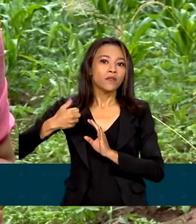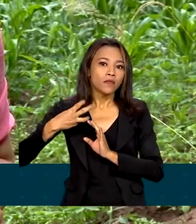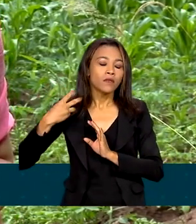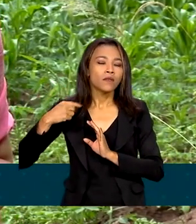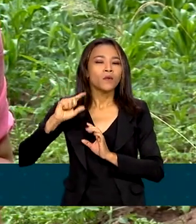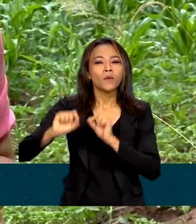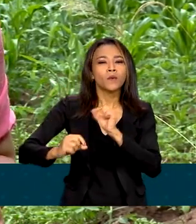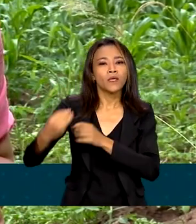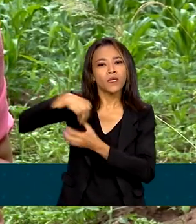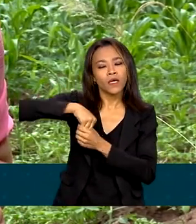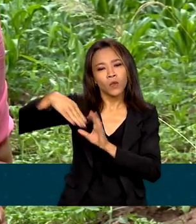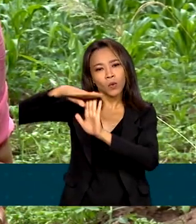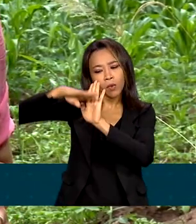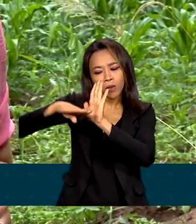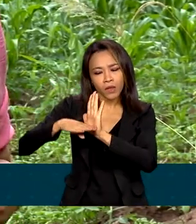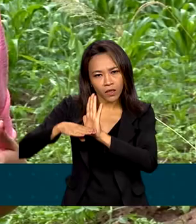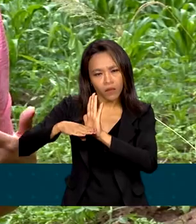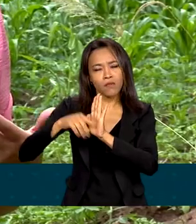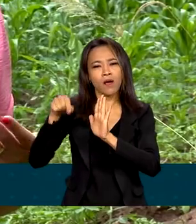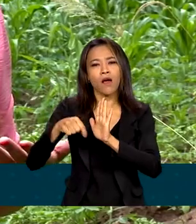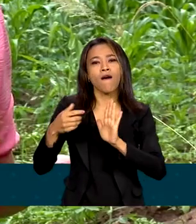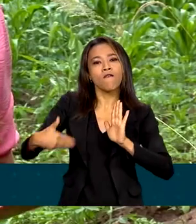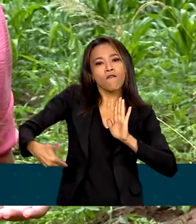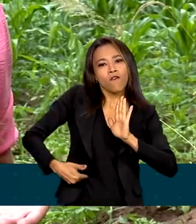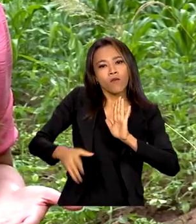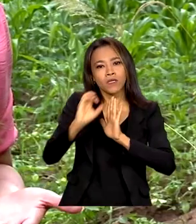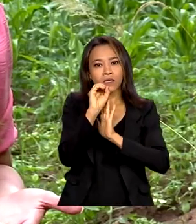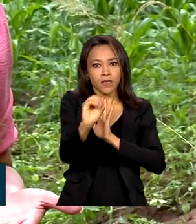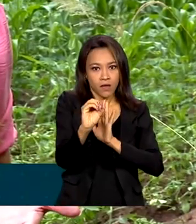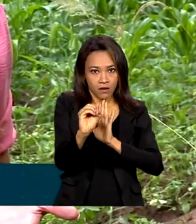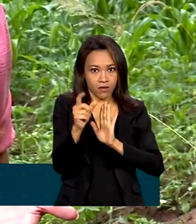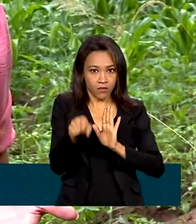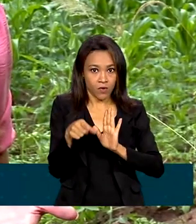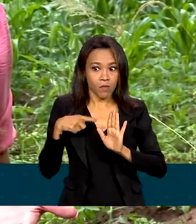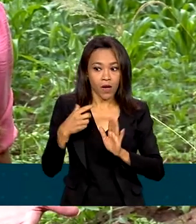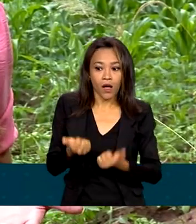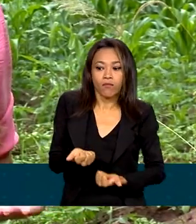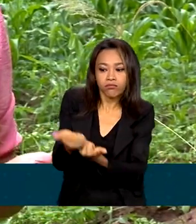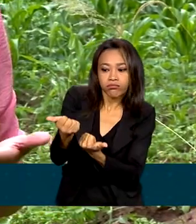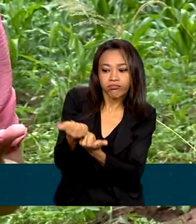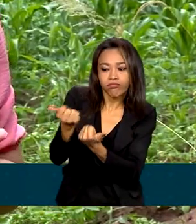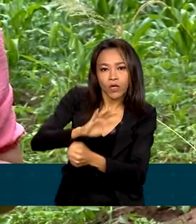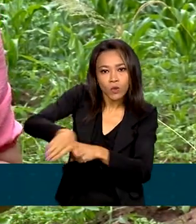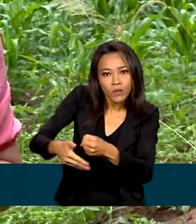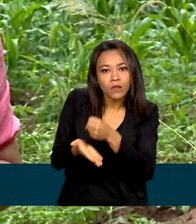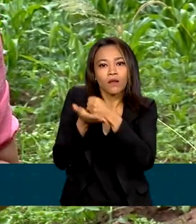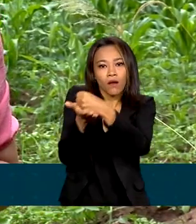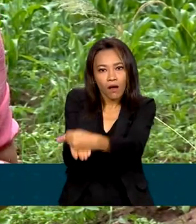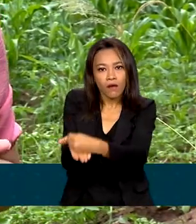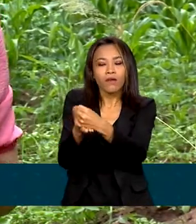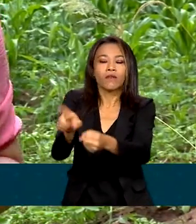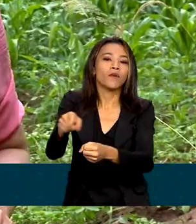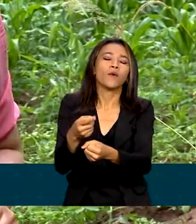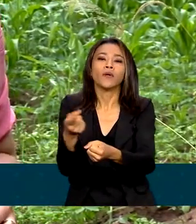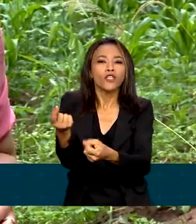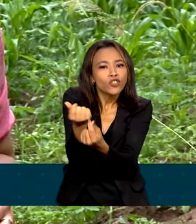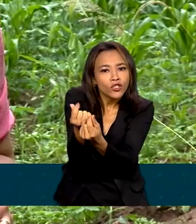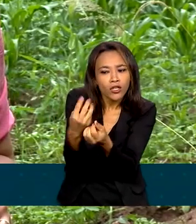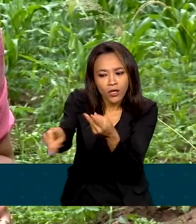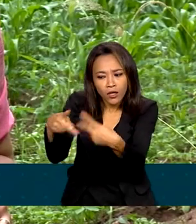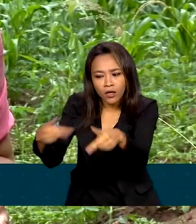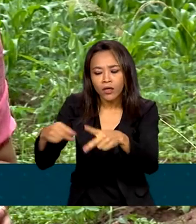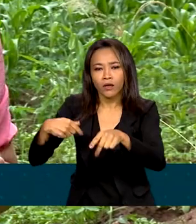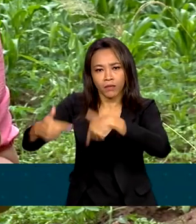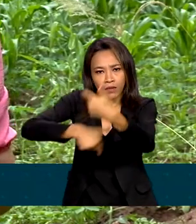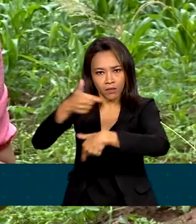programa Fome Zero, com o objetivo de incentivar a agricultura familiar sustentável, gerando renda para o produtor e garantindo uma